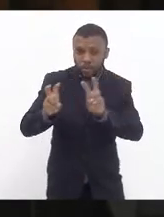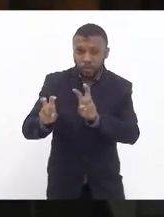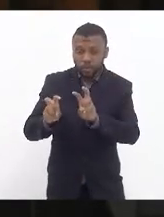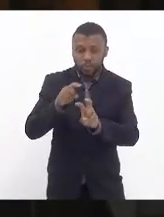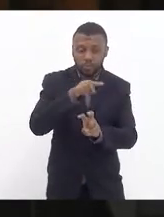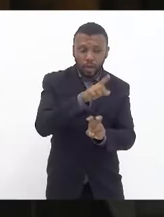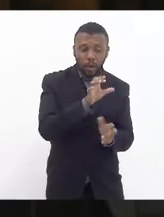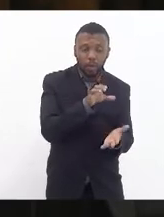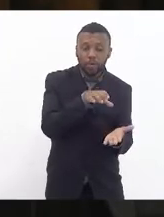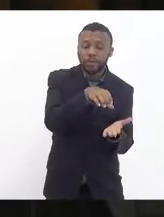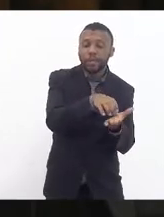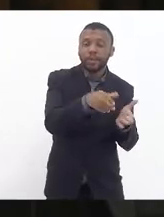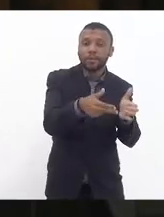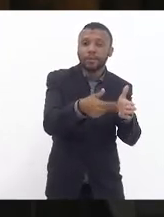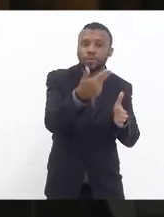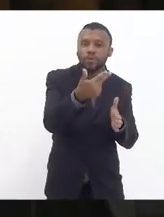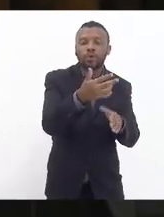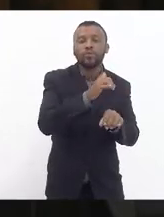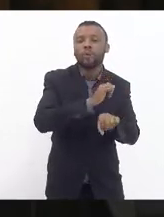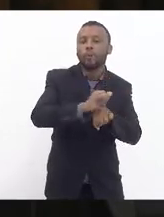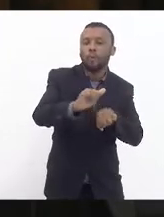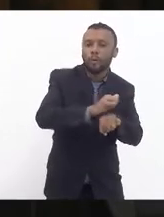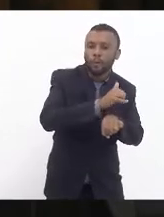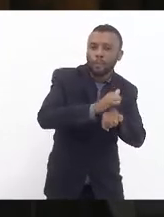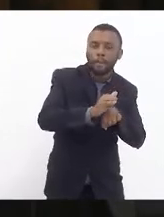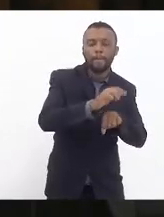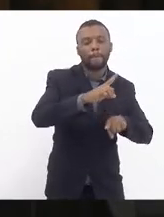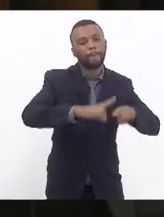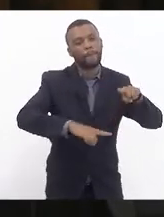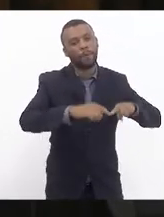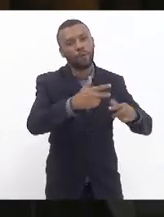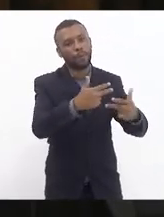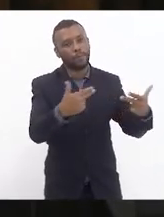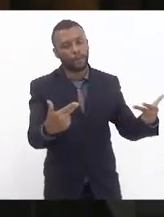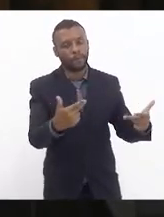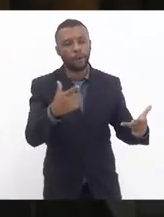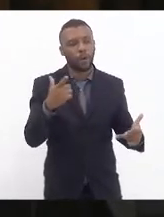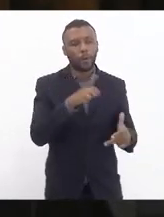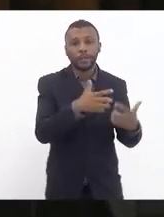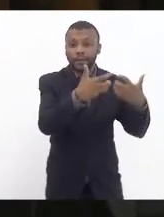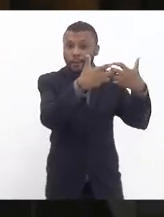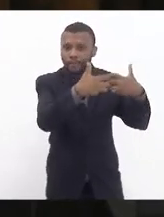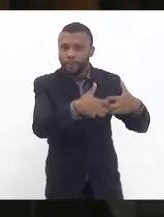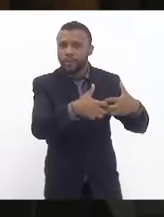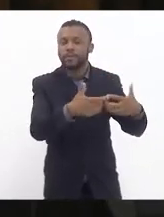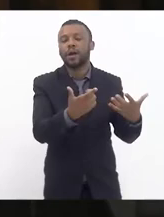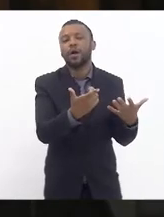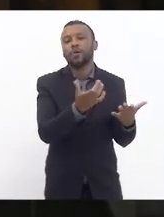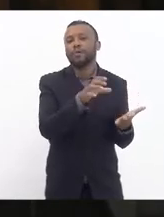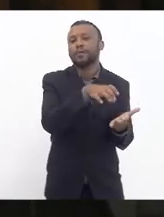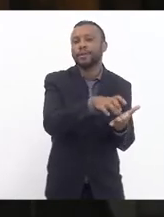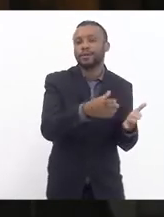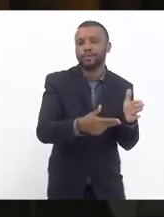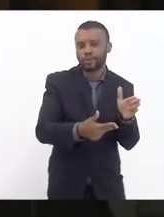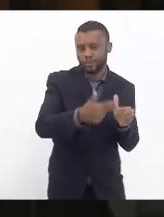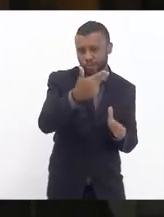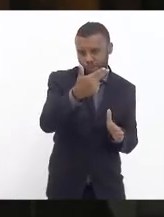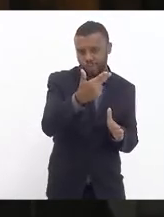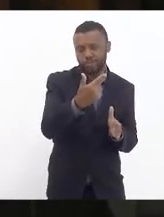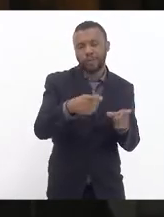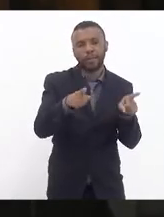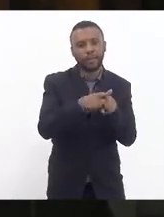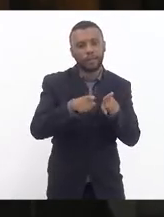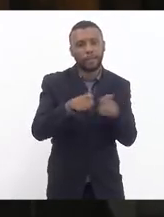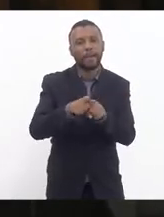funcionamento, o equipamento para funcionar o centro cirúrgico no hospital regional, como também a questão da perícia, onde as